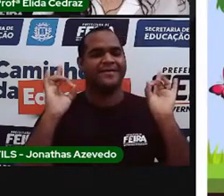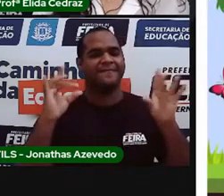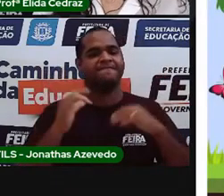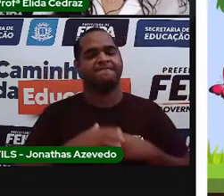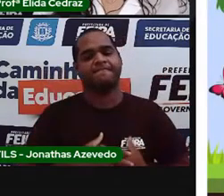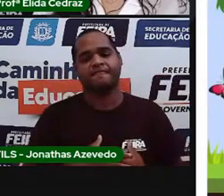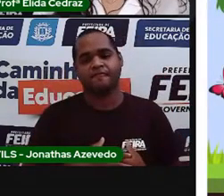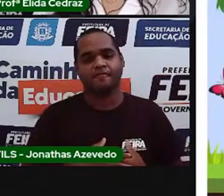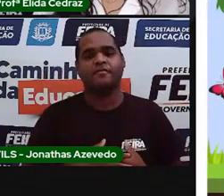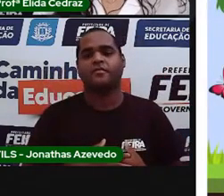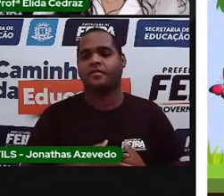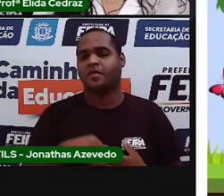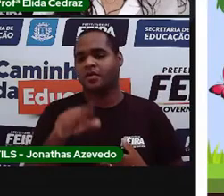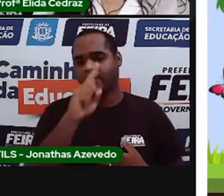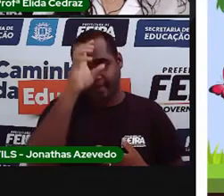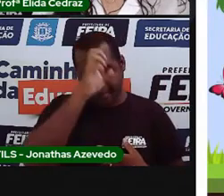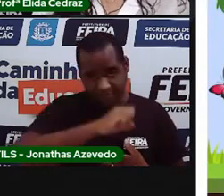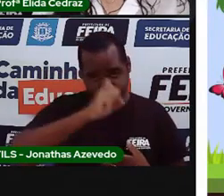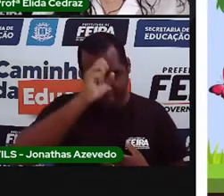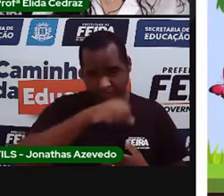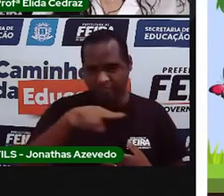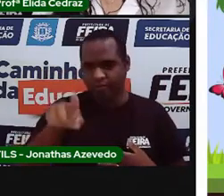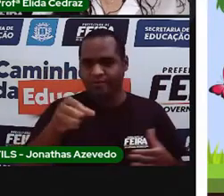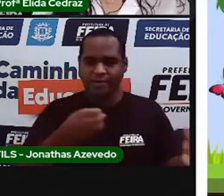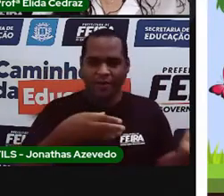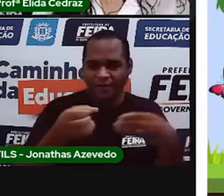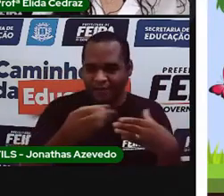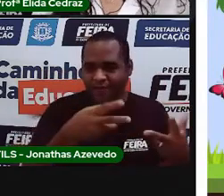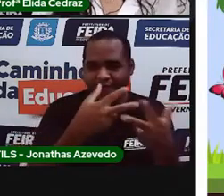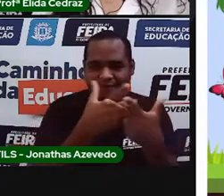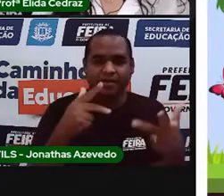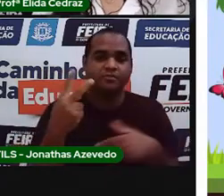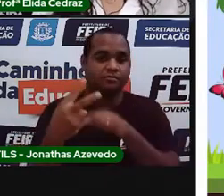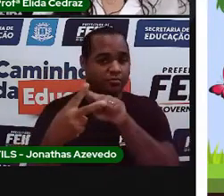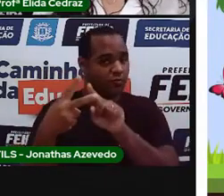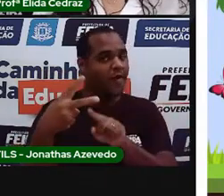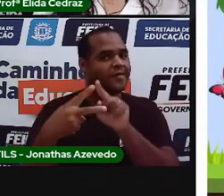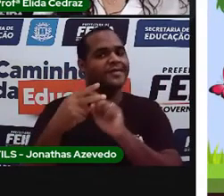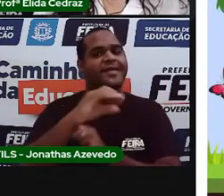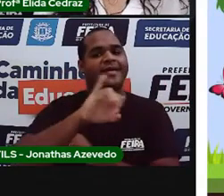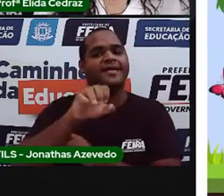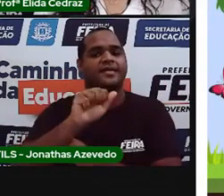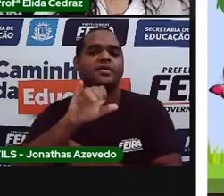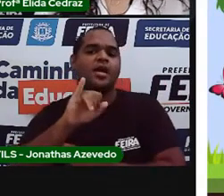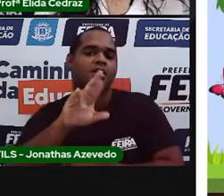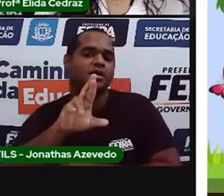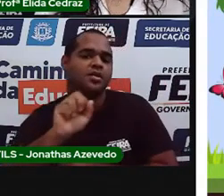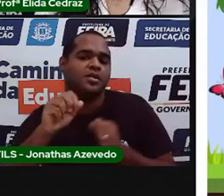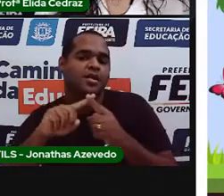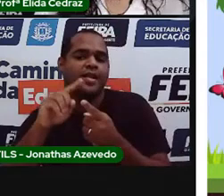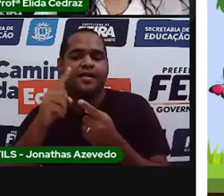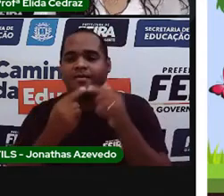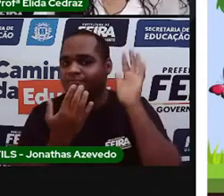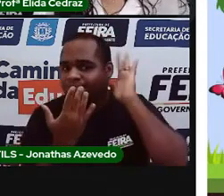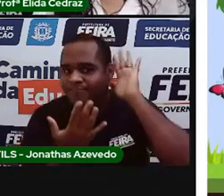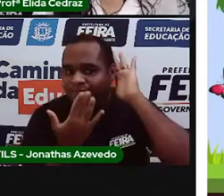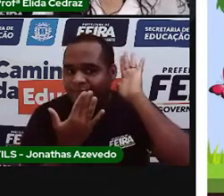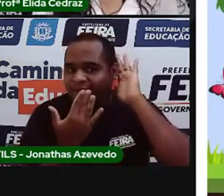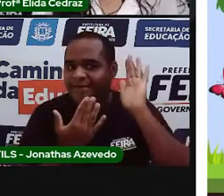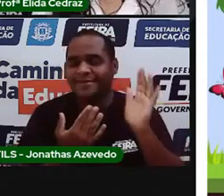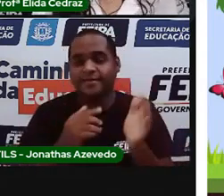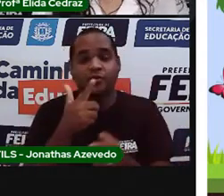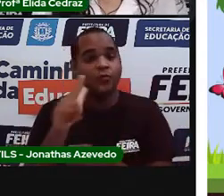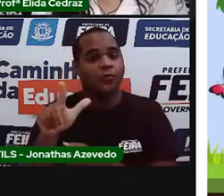E eu aprendo coisas novas com os dois. Porque a Jacira é índia. E